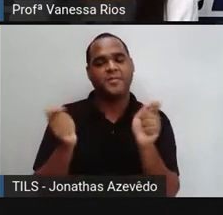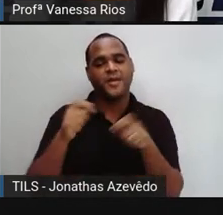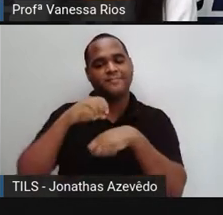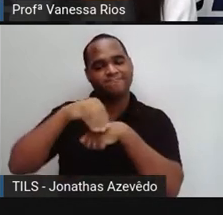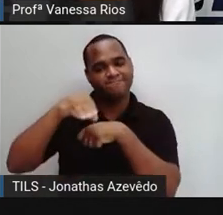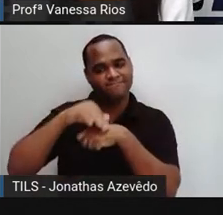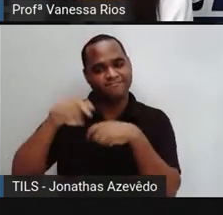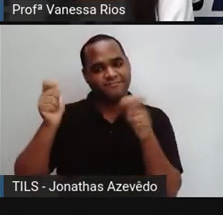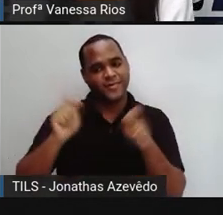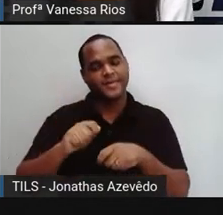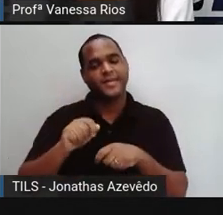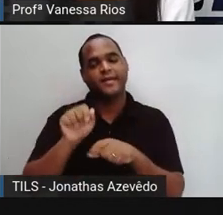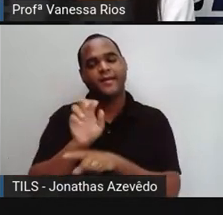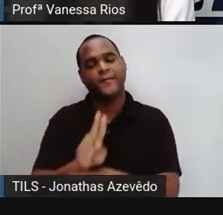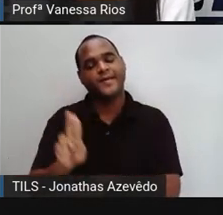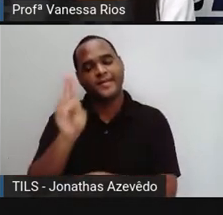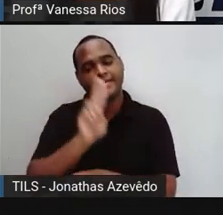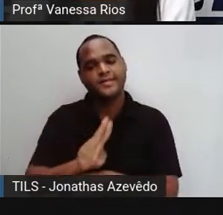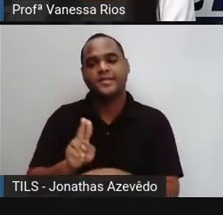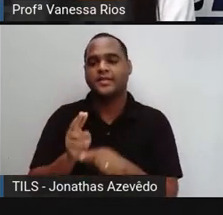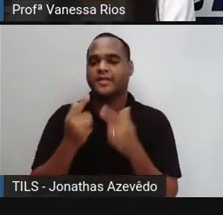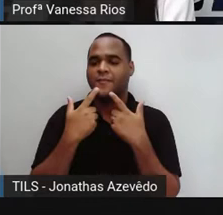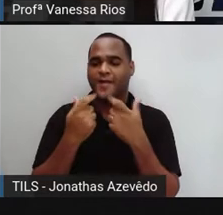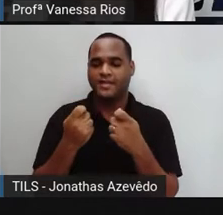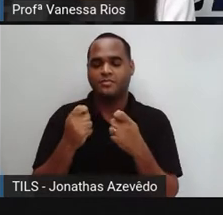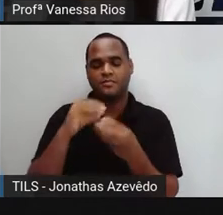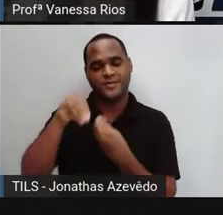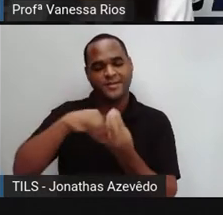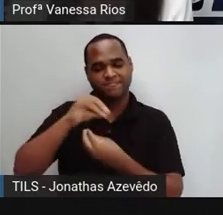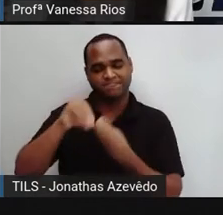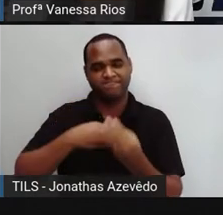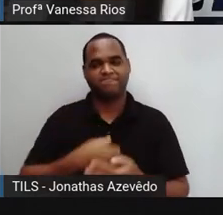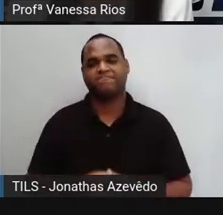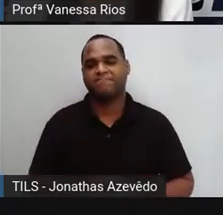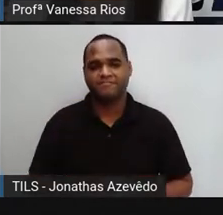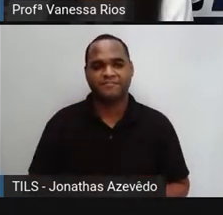informação. Então, utiliza a linguagem de forma mista.